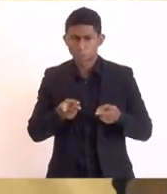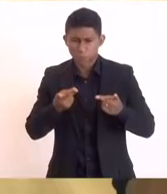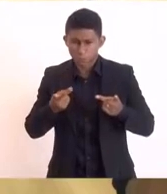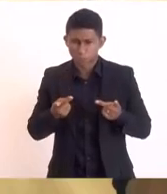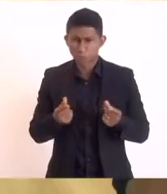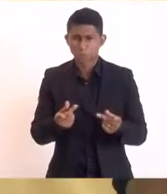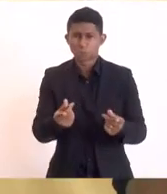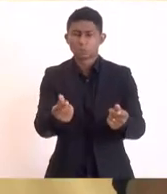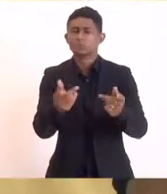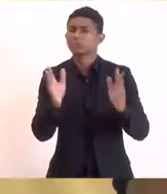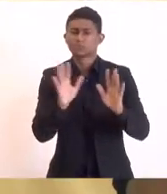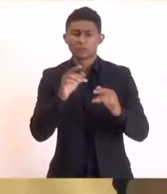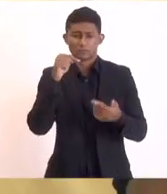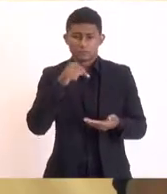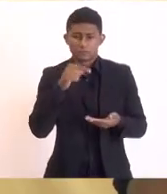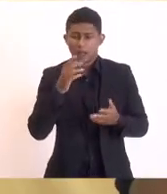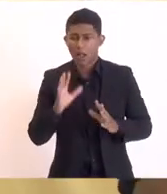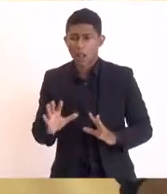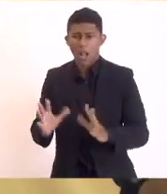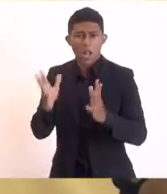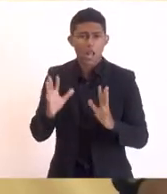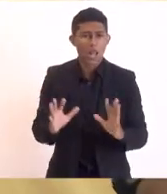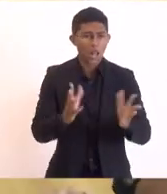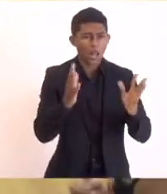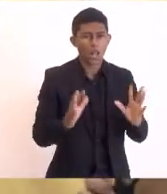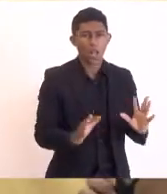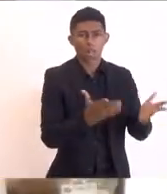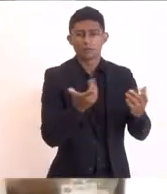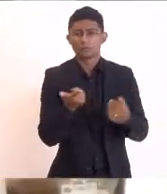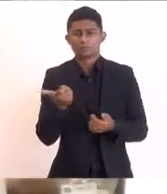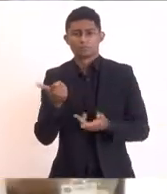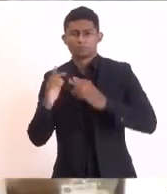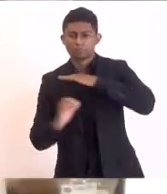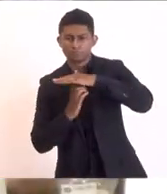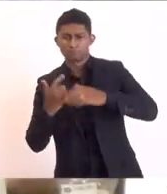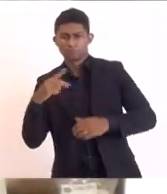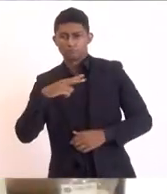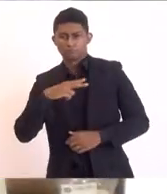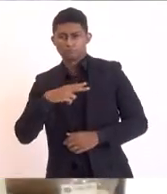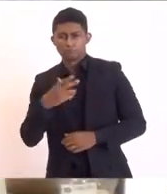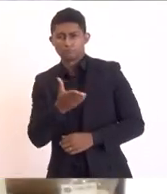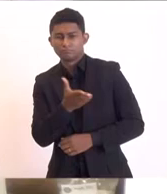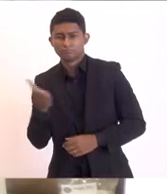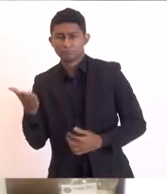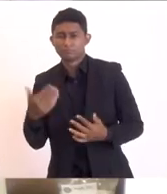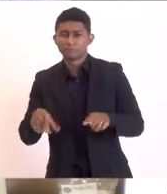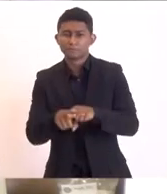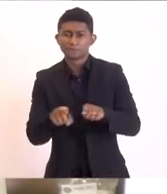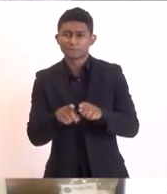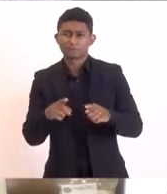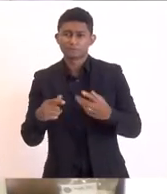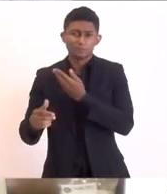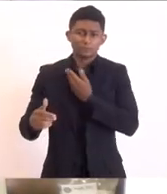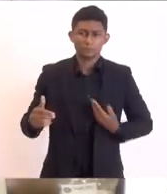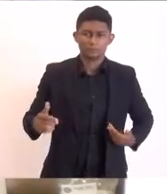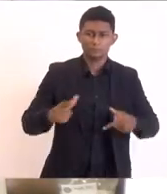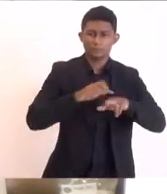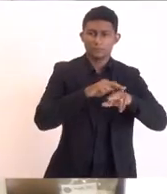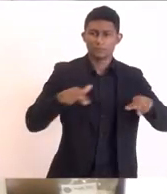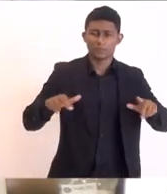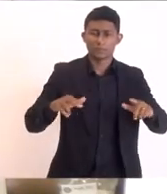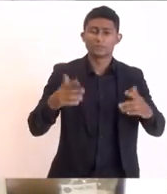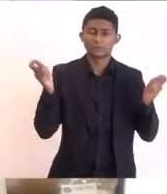recurso é um propulsor imediato do elemento privado, da garantia privada, da garantia público, público, de